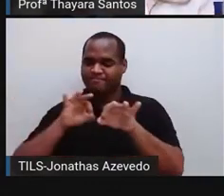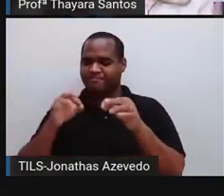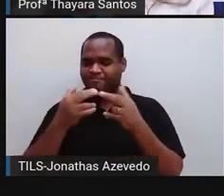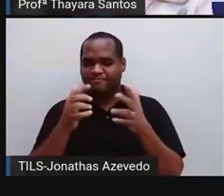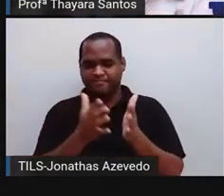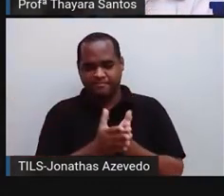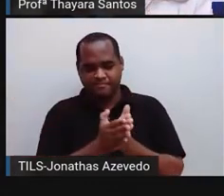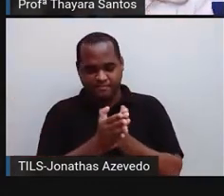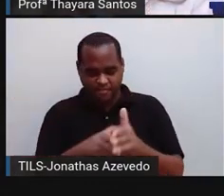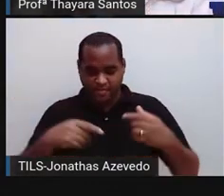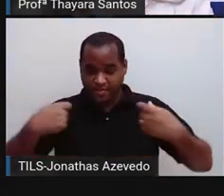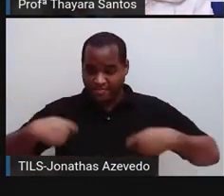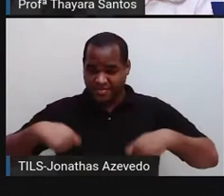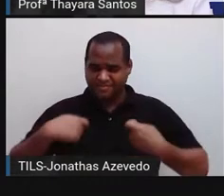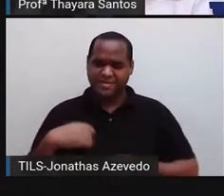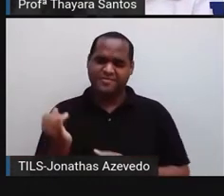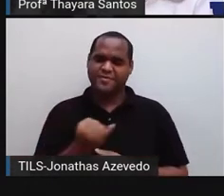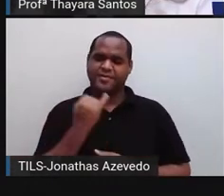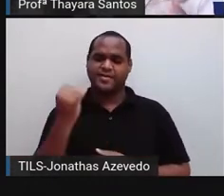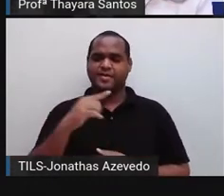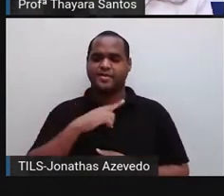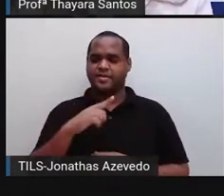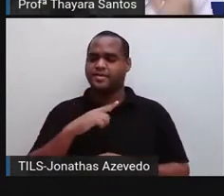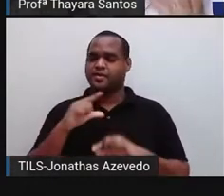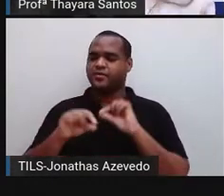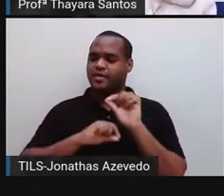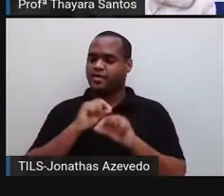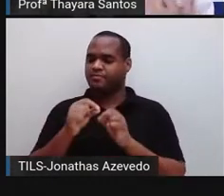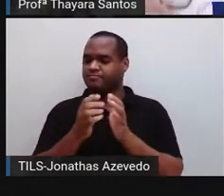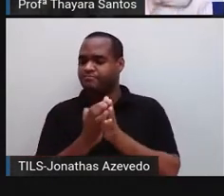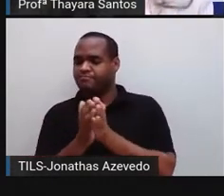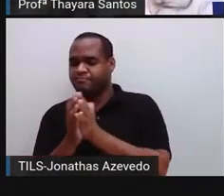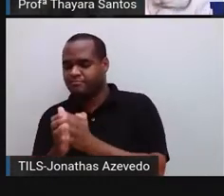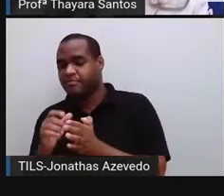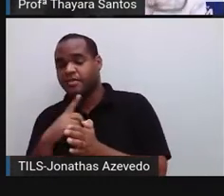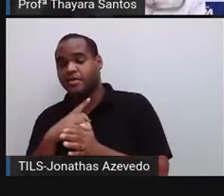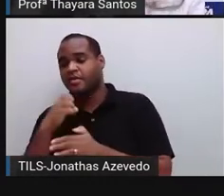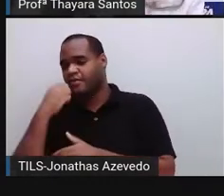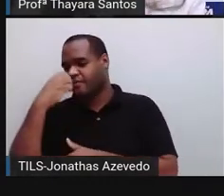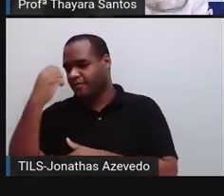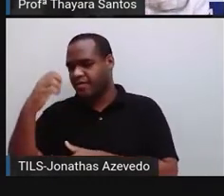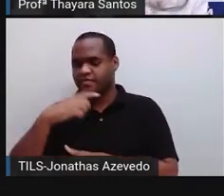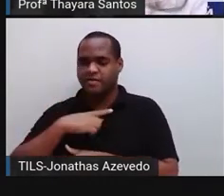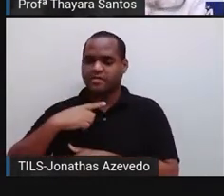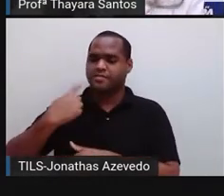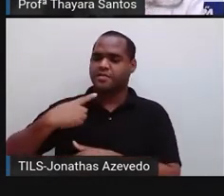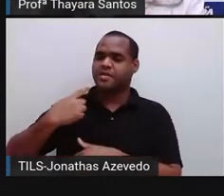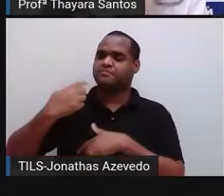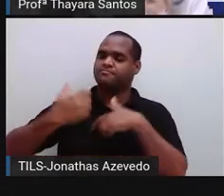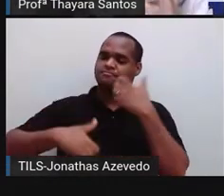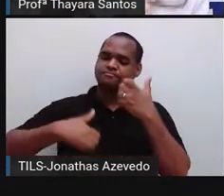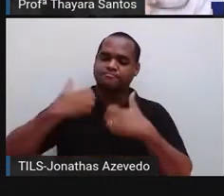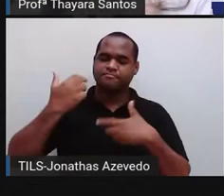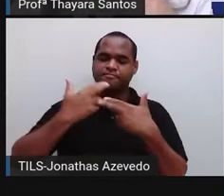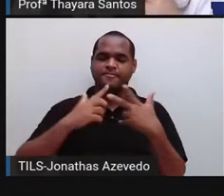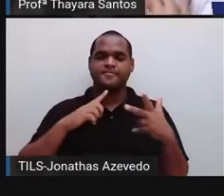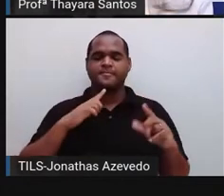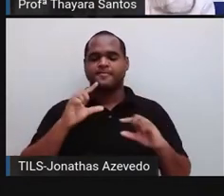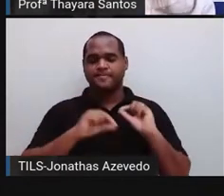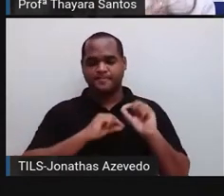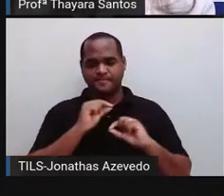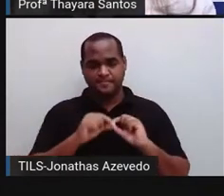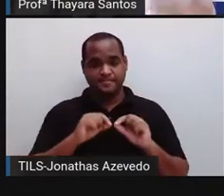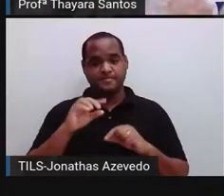navios navegarem, eles precisam saber as rotas. Não, foi nessa viagem que essas primeiras rotas foram construídas. E